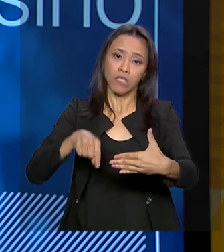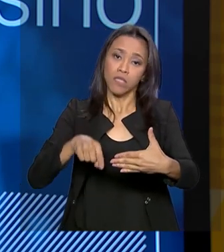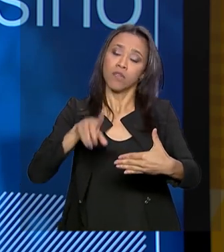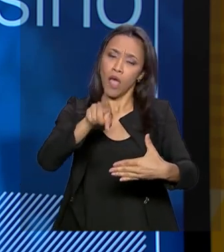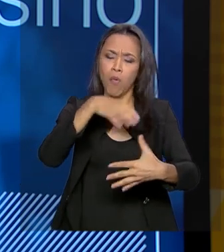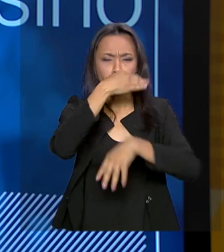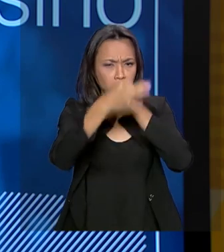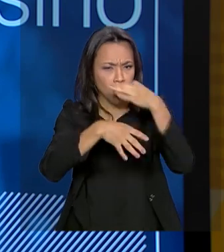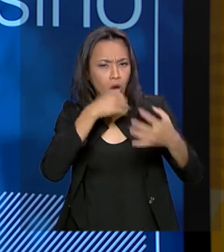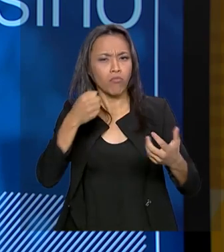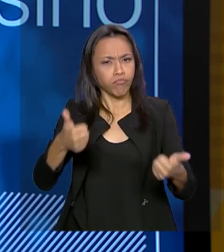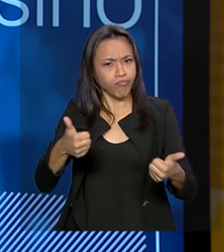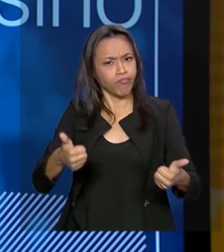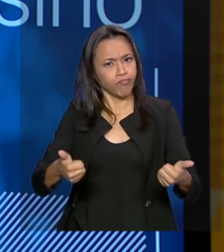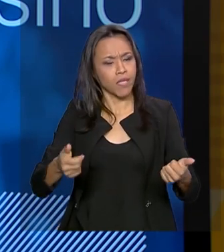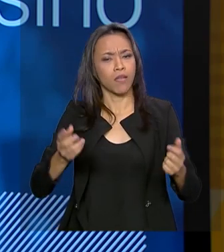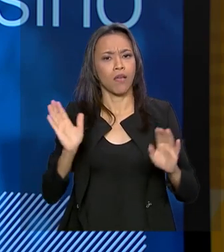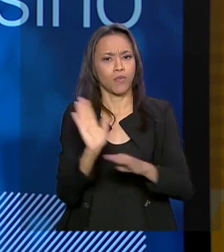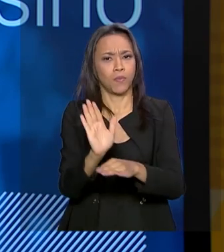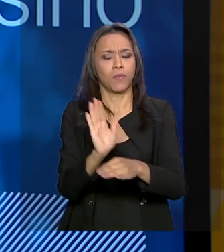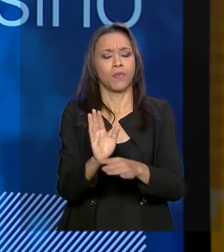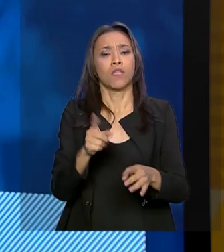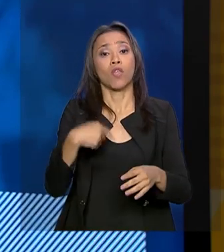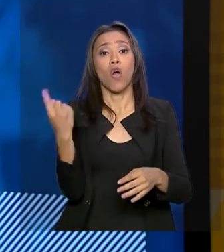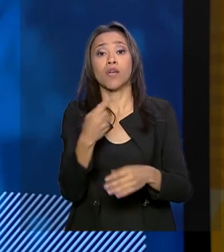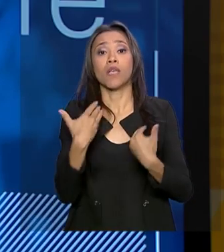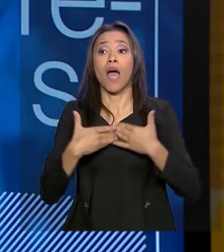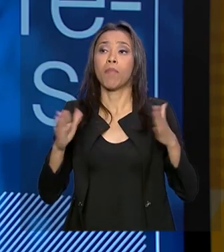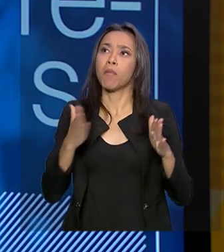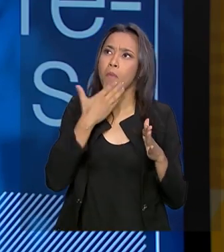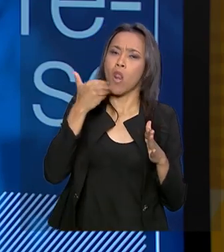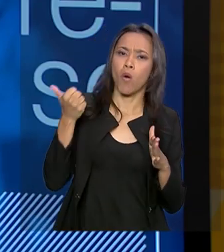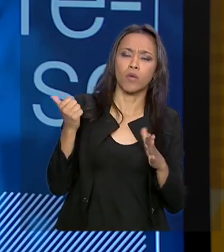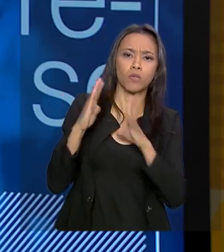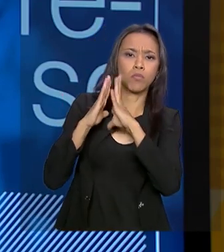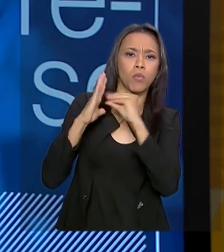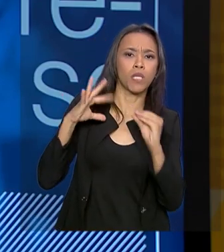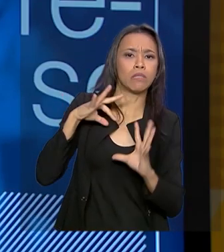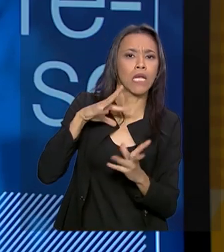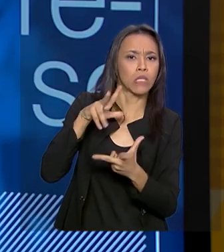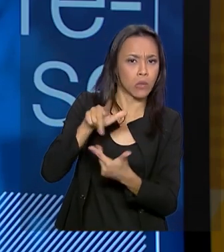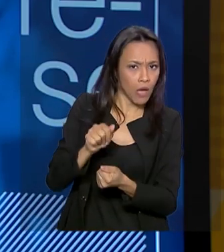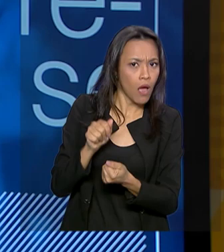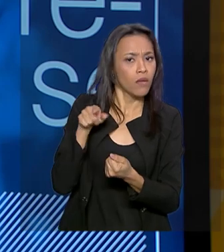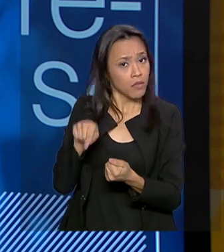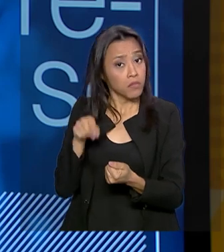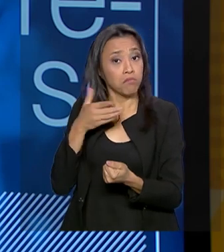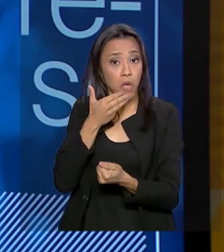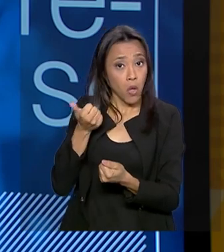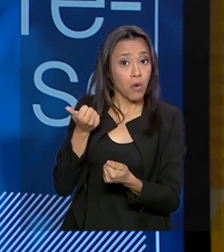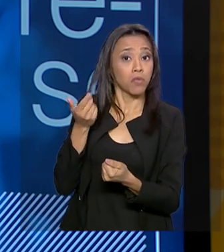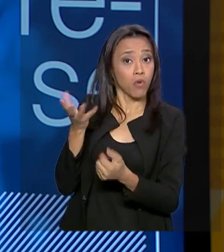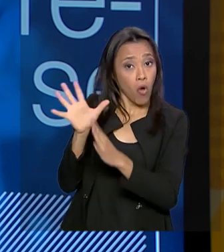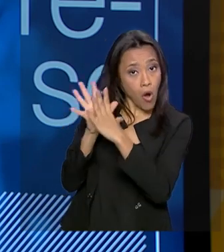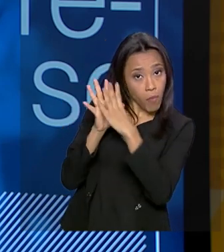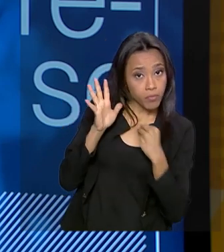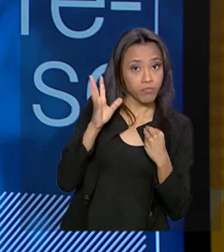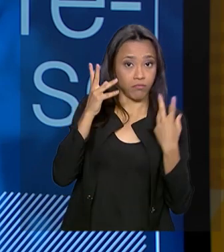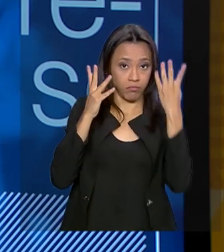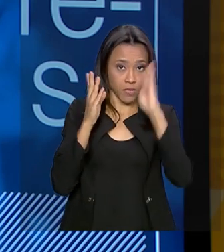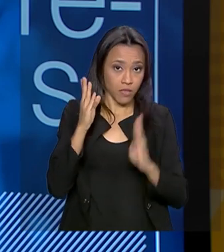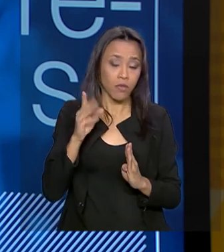construtiva para todos nós. Nós temos que nos abrir sobre as melhores práticas internacionais e exigir cada vez mais, porque nós podemos mais, podemos